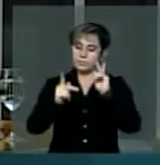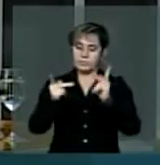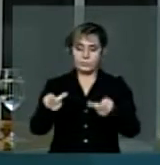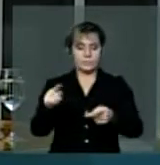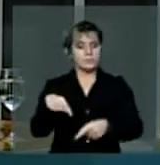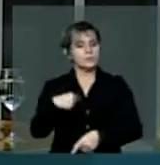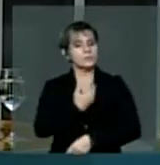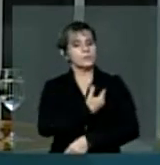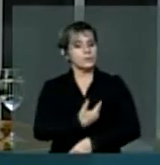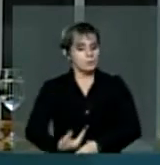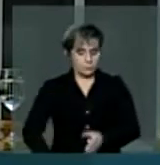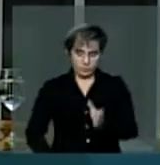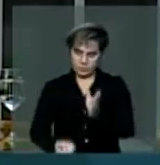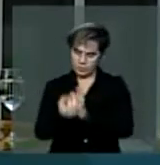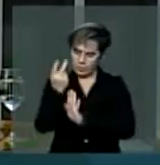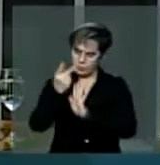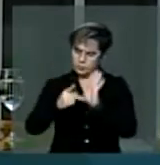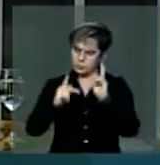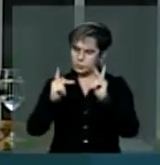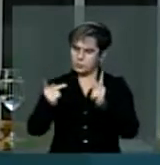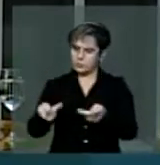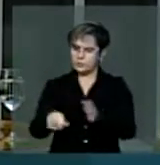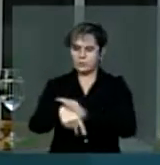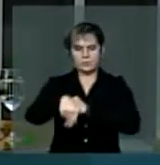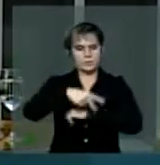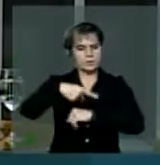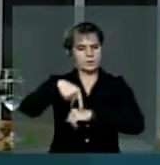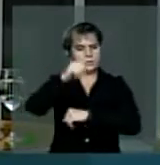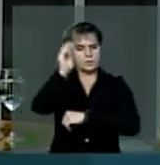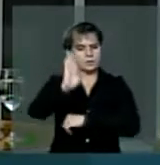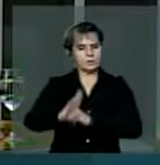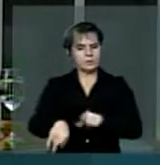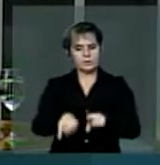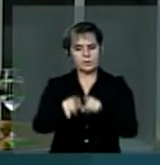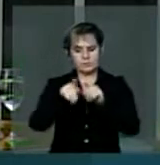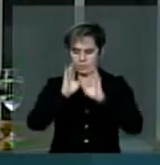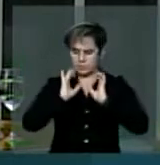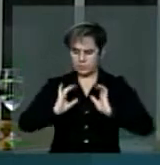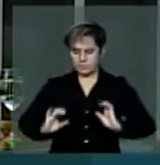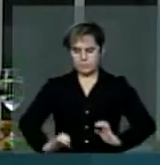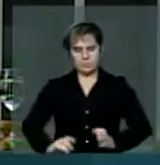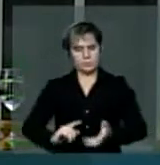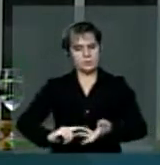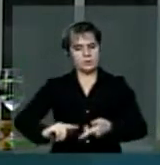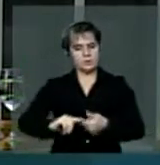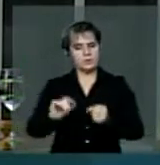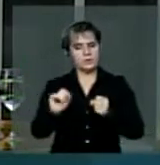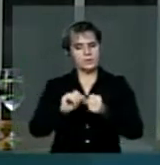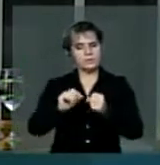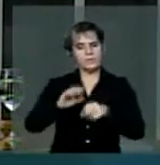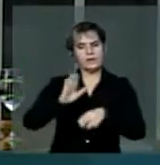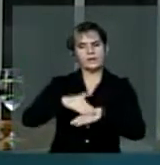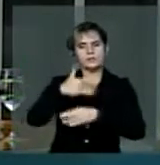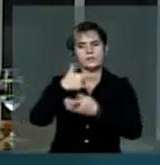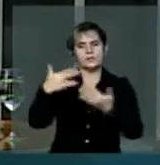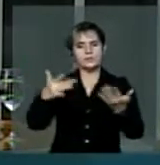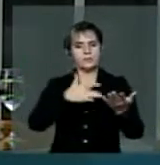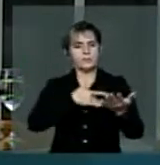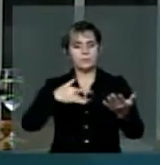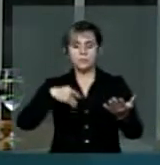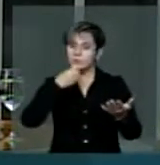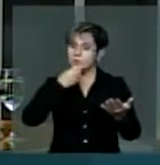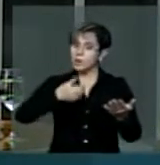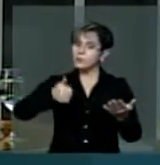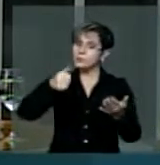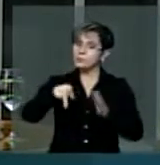construindo um projeto de nação e de cidadania. Realizando cada vez mais uma saúde de boa